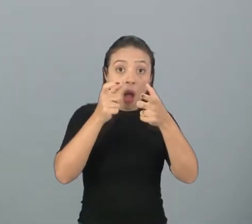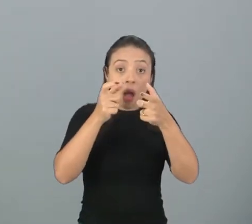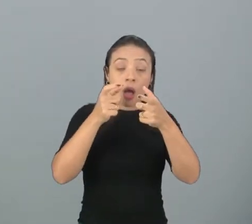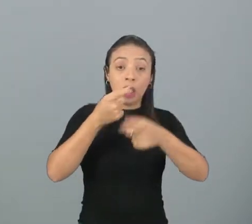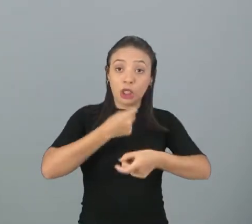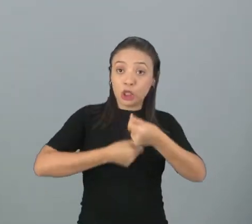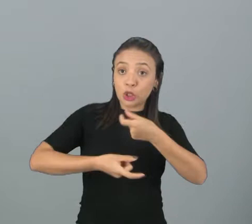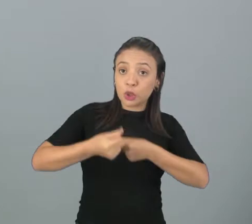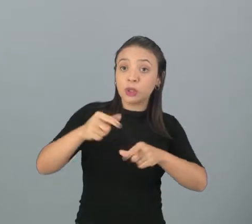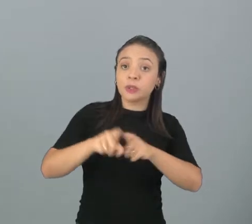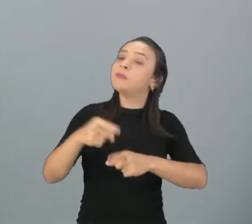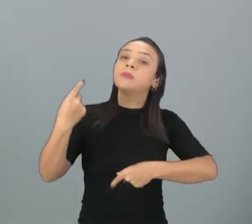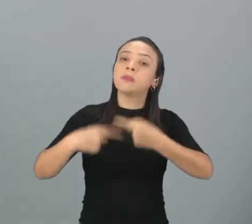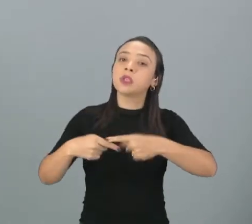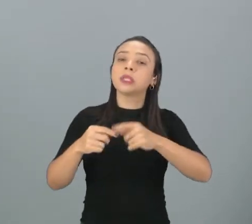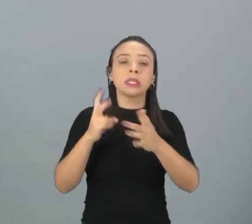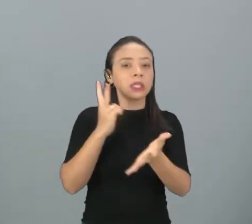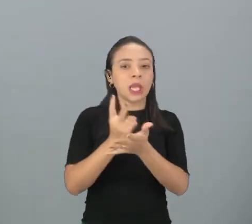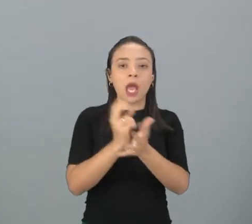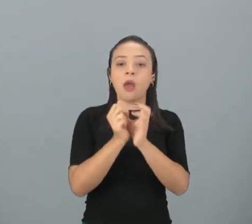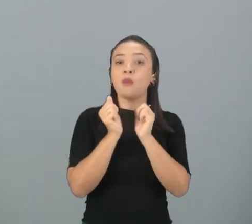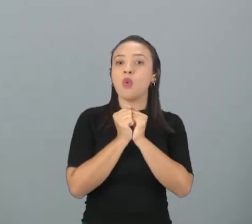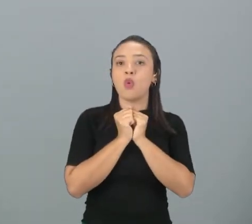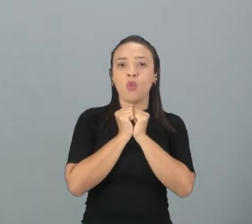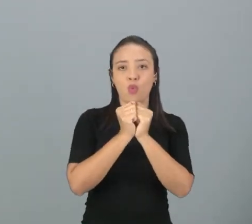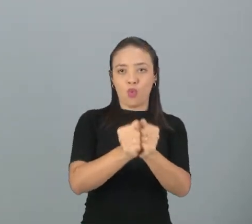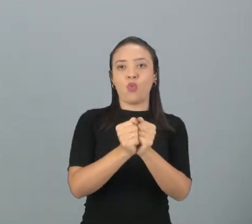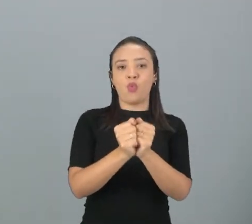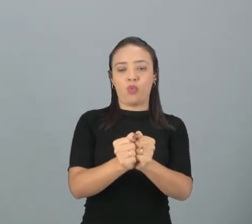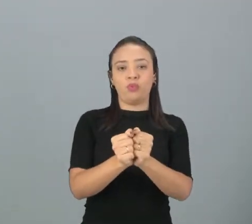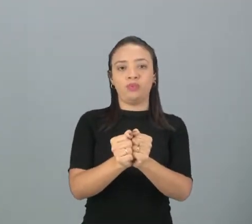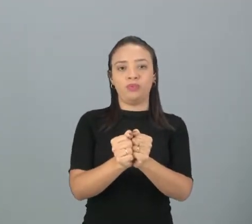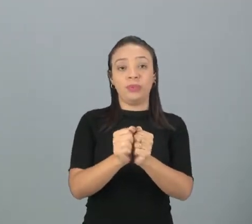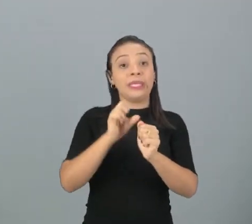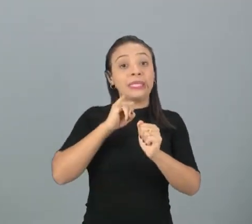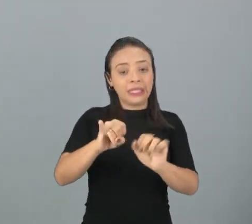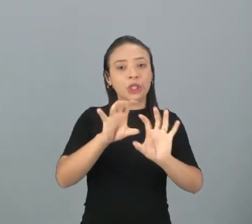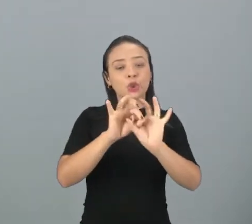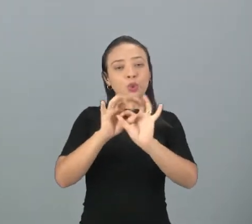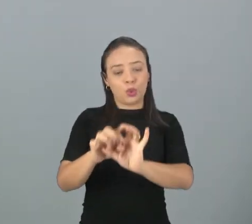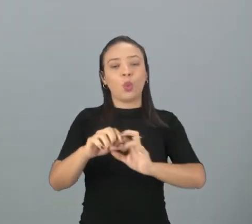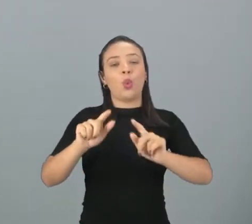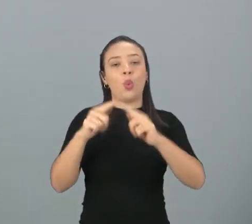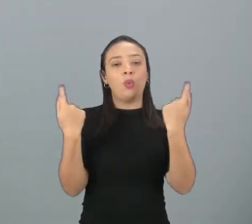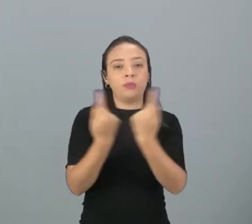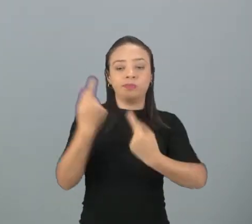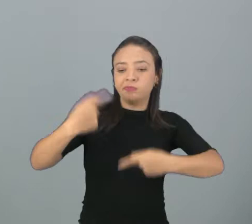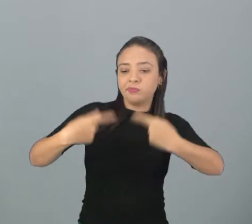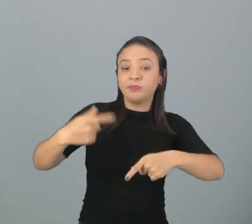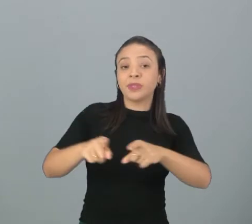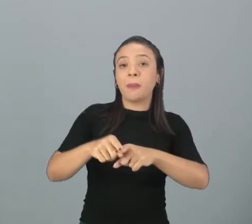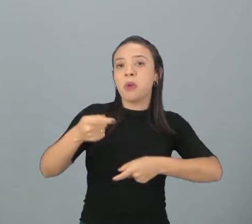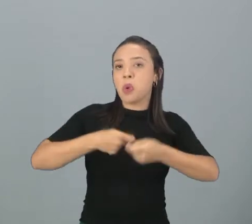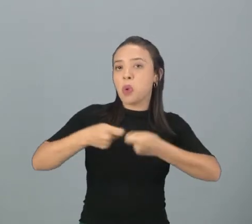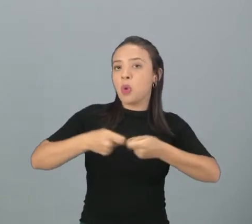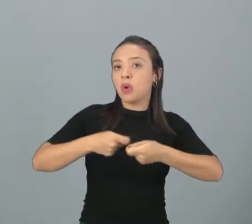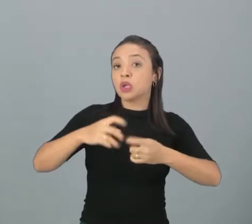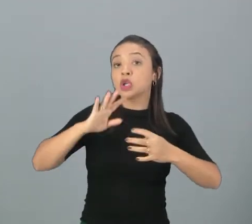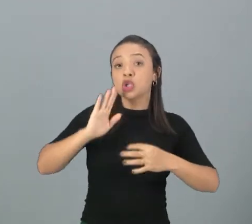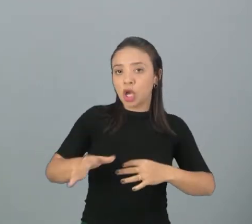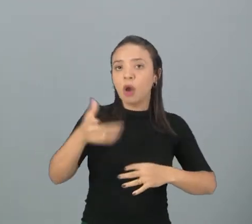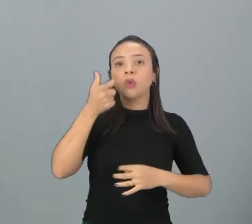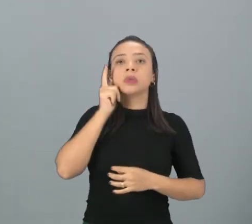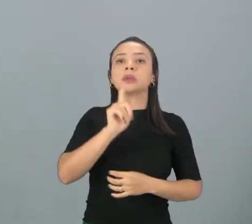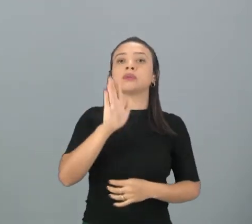políticos andam junto, nesse caso da geopolítica. E também o controle das posições conquistadas. Então